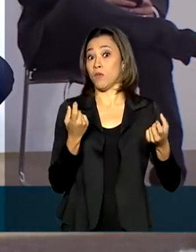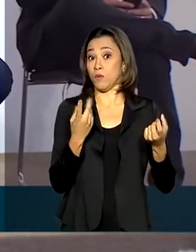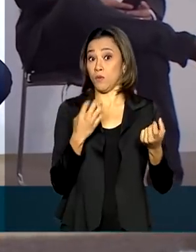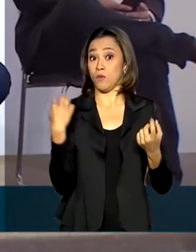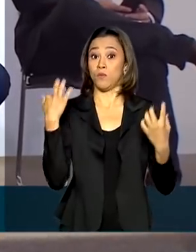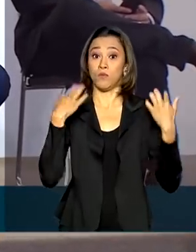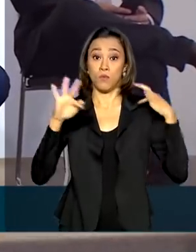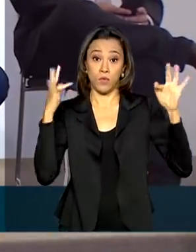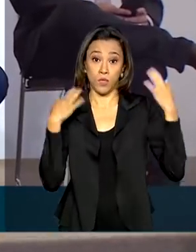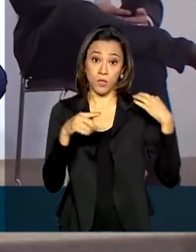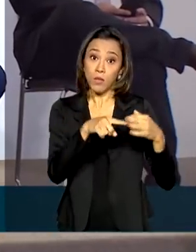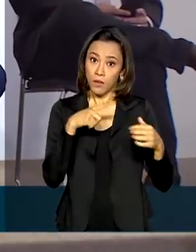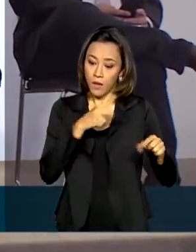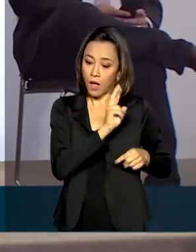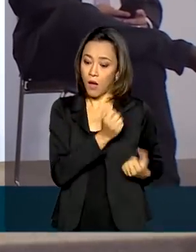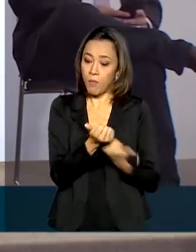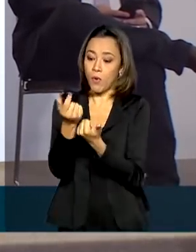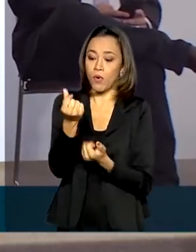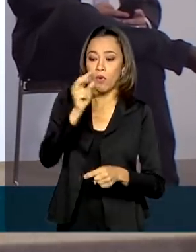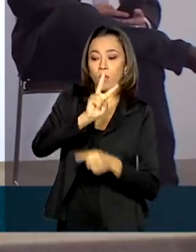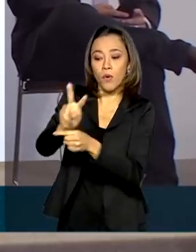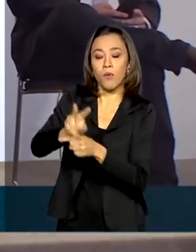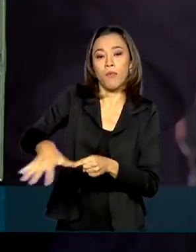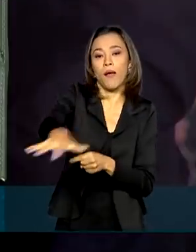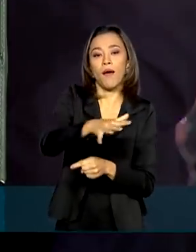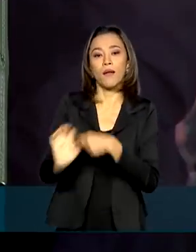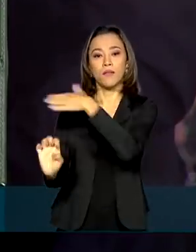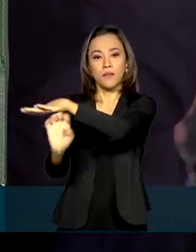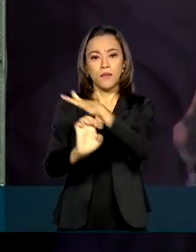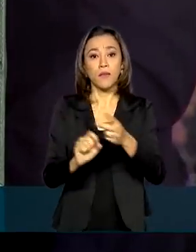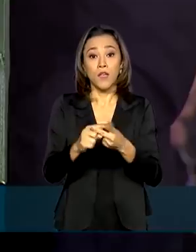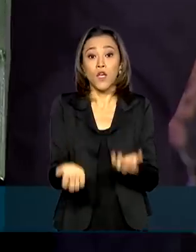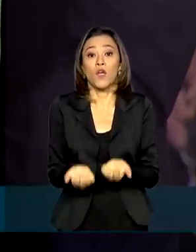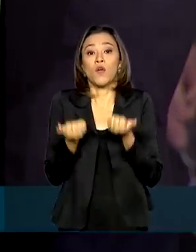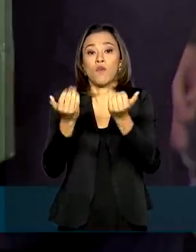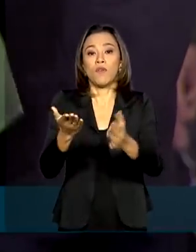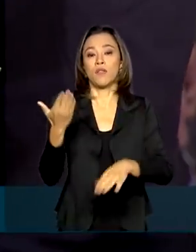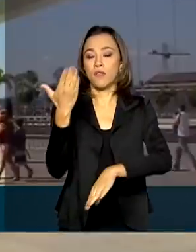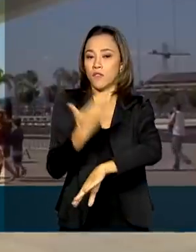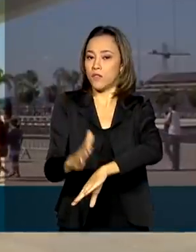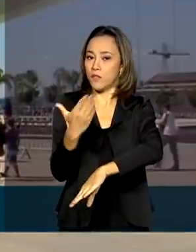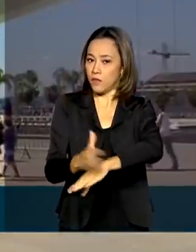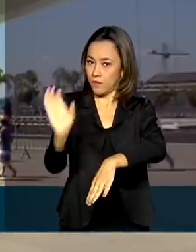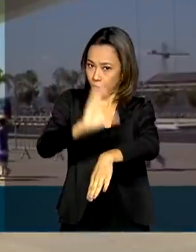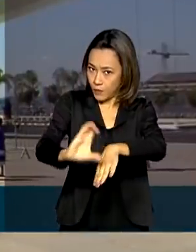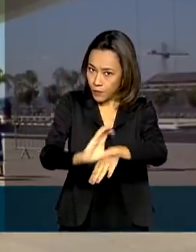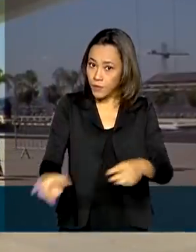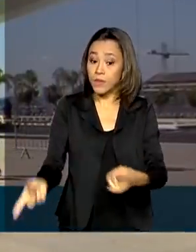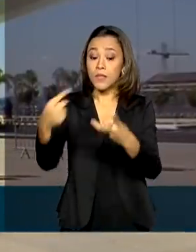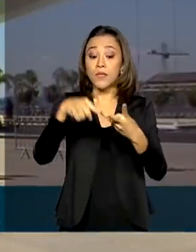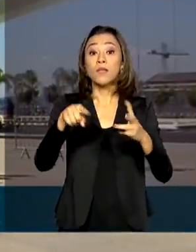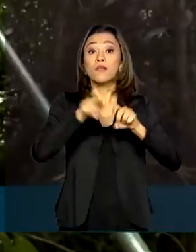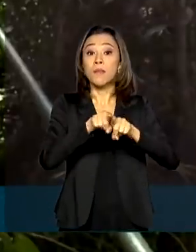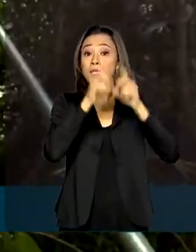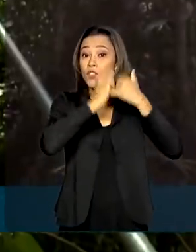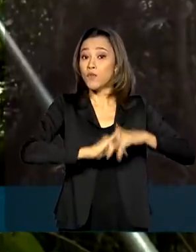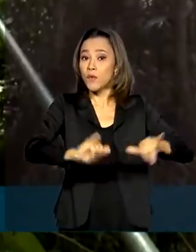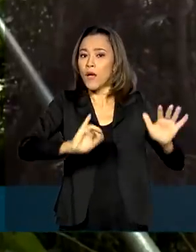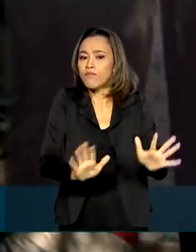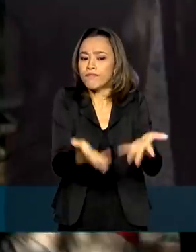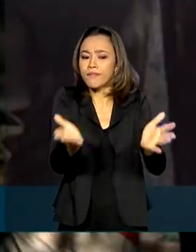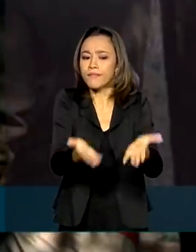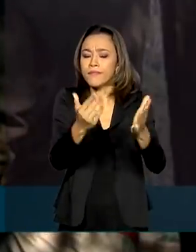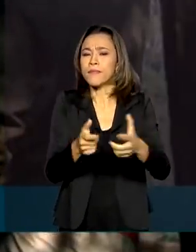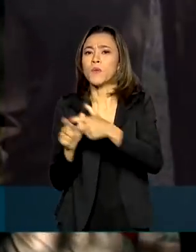crédito para empresas do setor e a oferta de cursos de qualificação para os trabalhadores. Também foi lançada uma campanha para promover